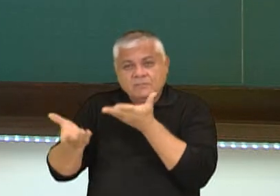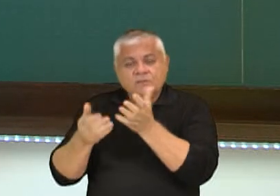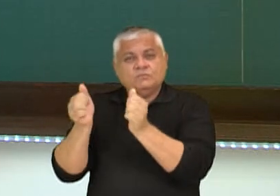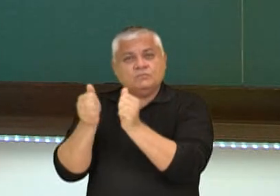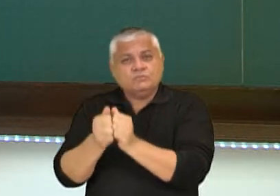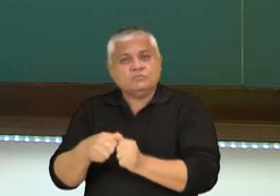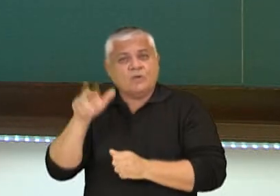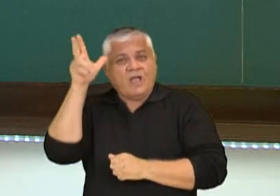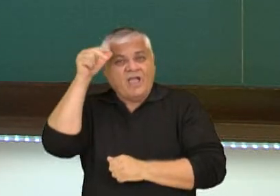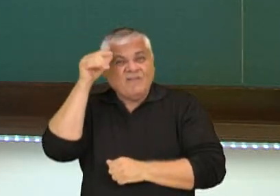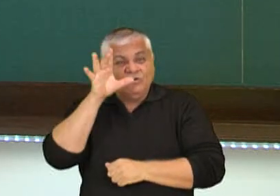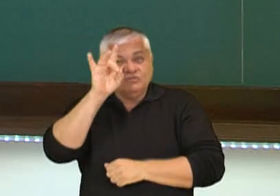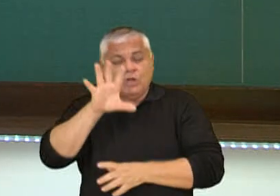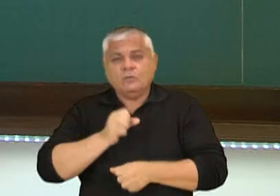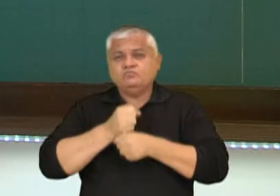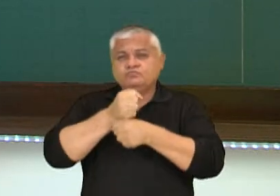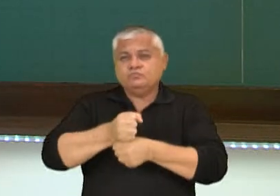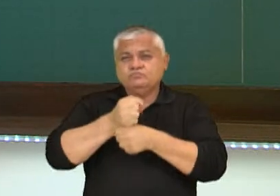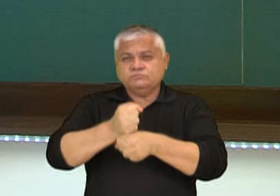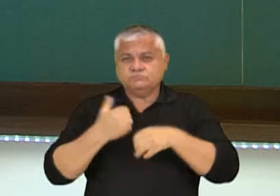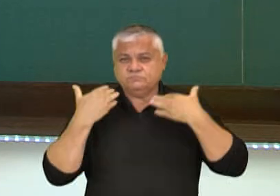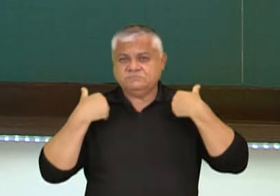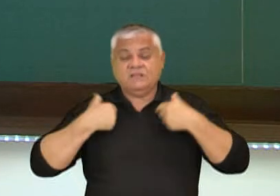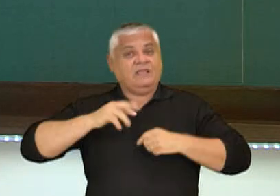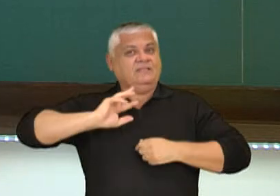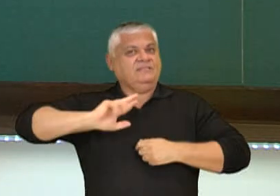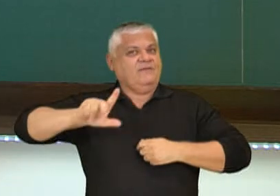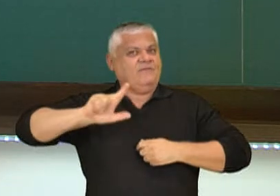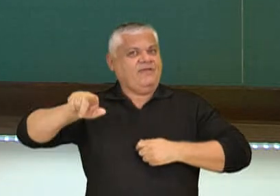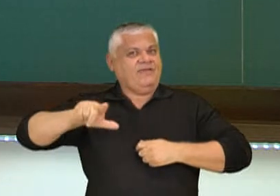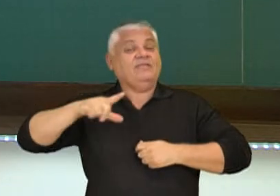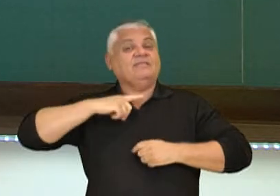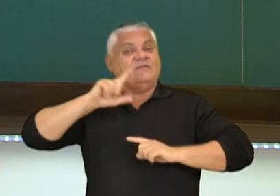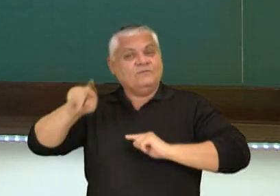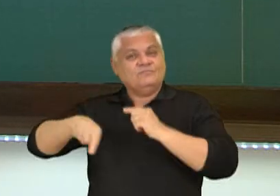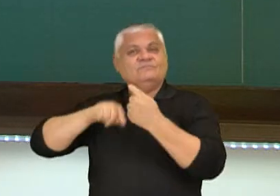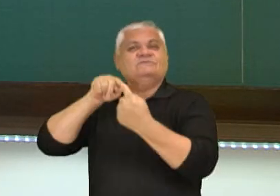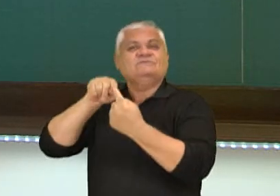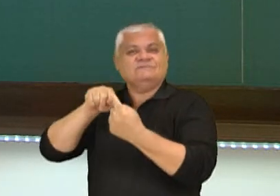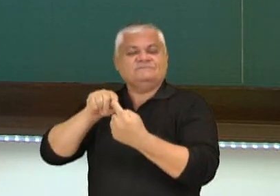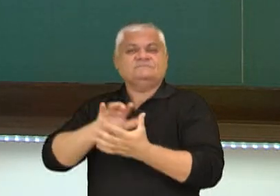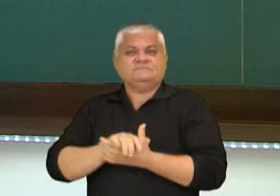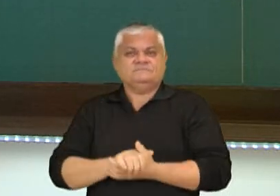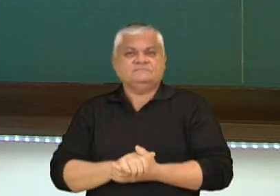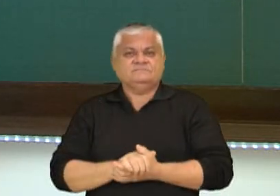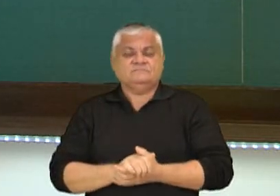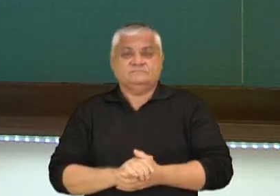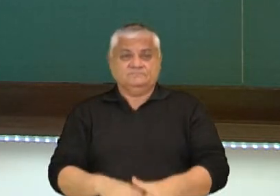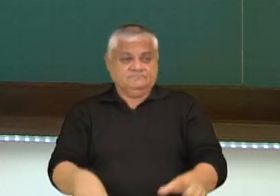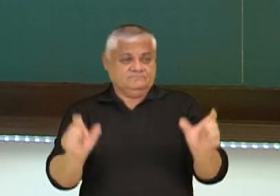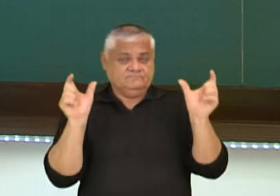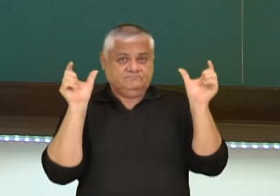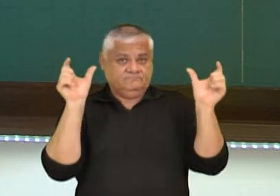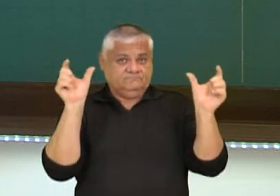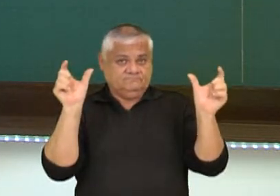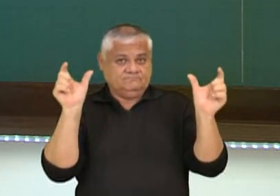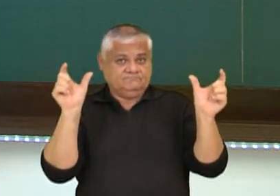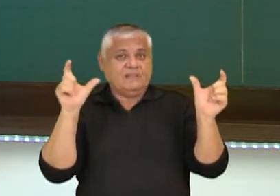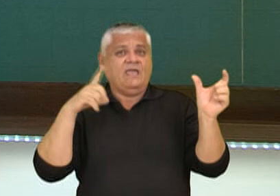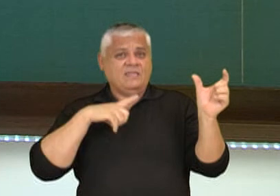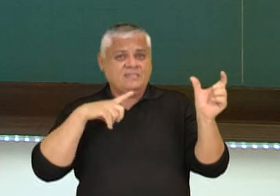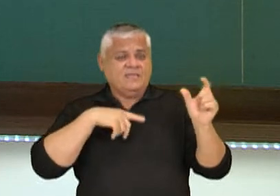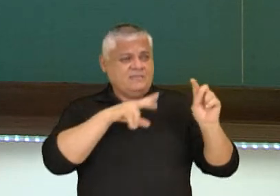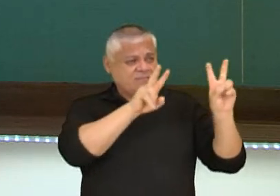além de um passeio a cavalo. Perceberam que aqui já tem outros dados, né? Os dois textos, eles trazem o mesmo